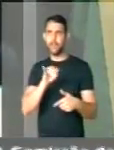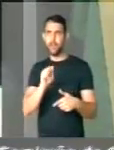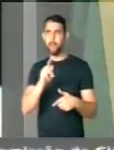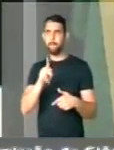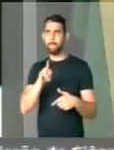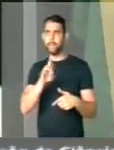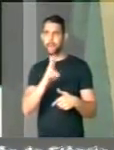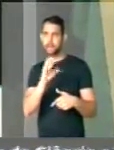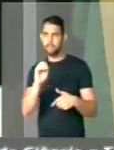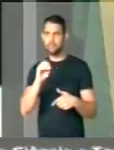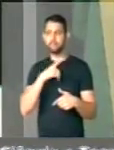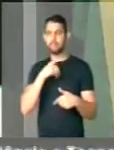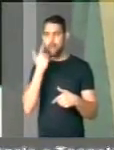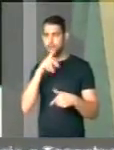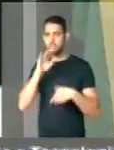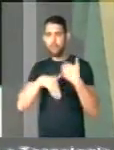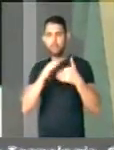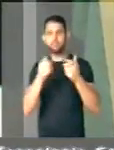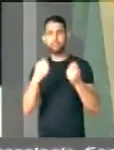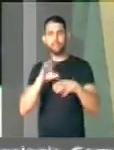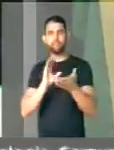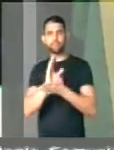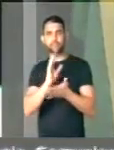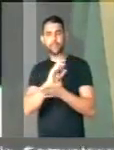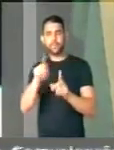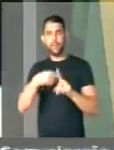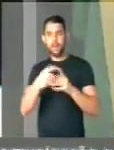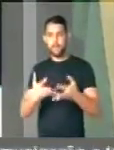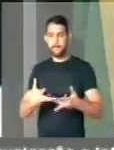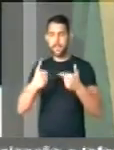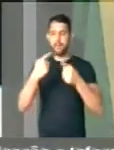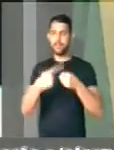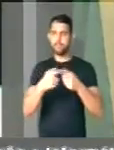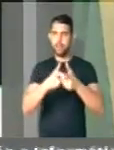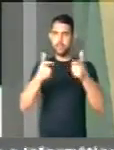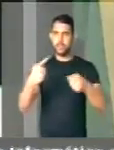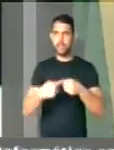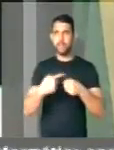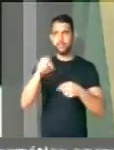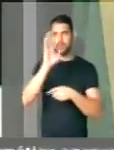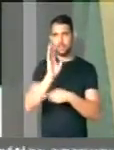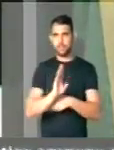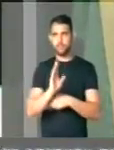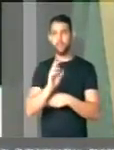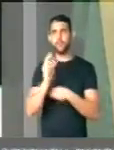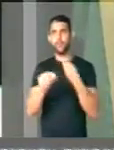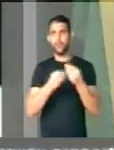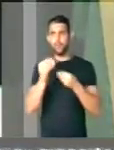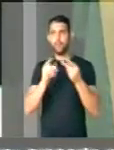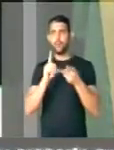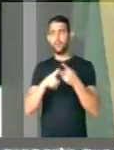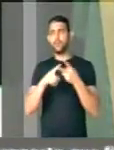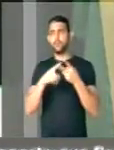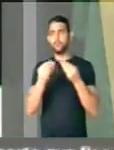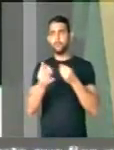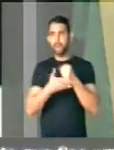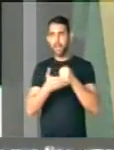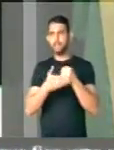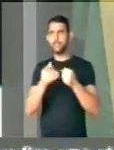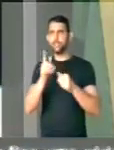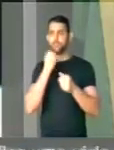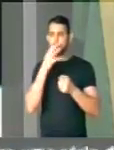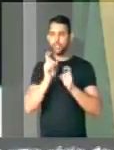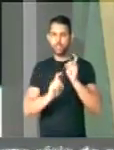Preto, para recuperar a sua capacidade de investimento, ser uma das melhores e maiores cidades do país como elemento de boa